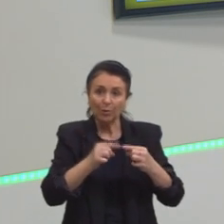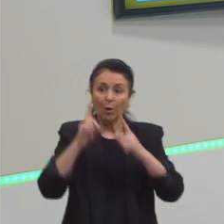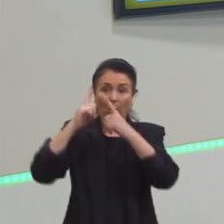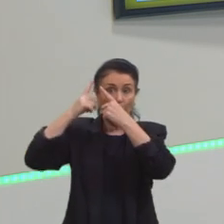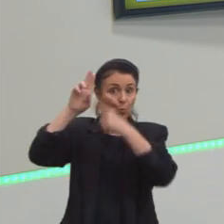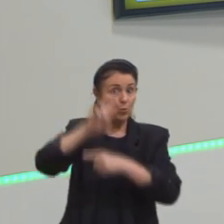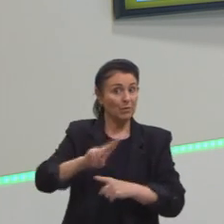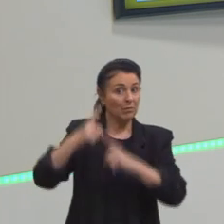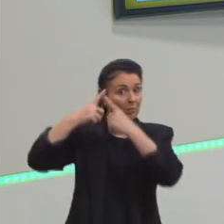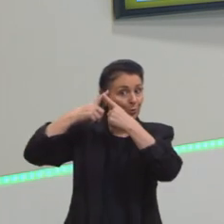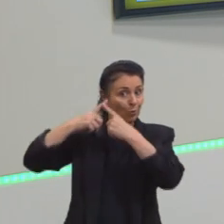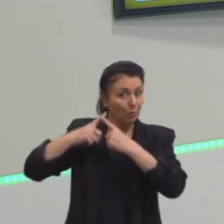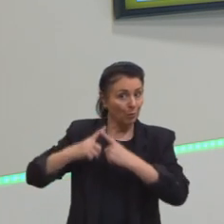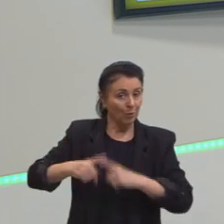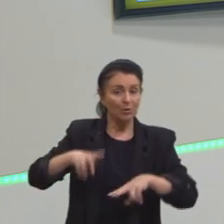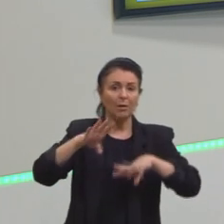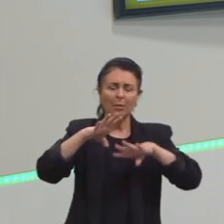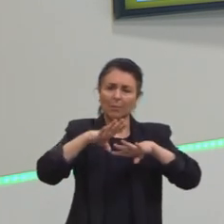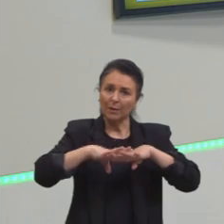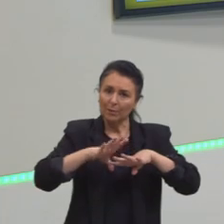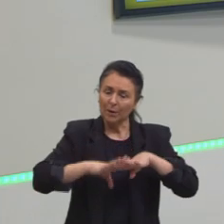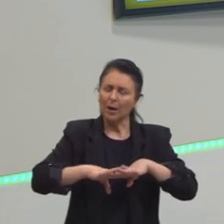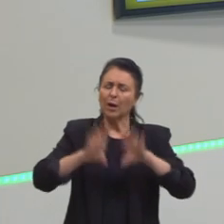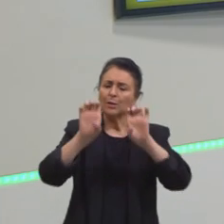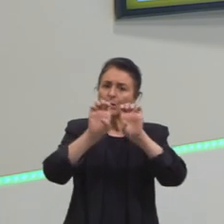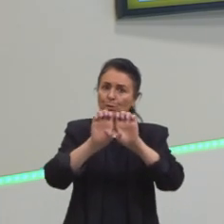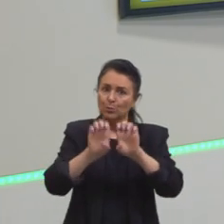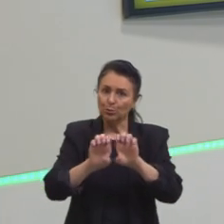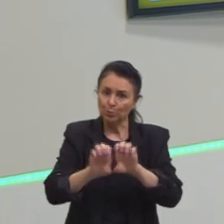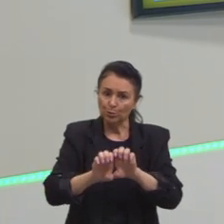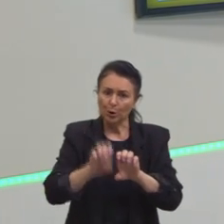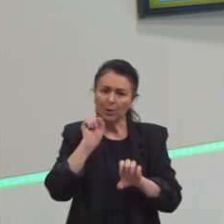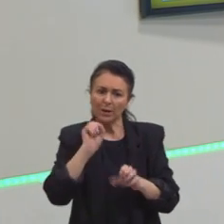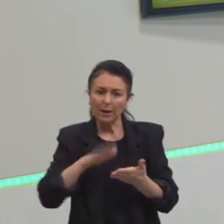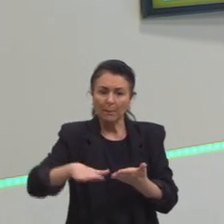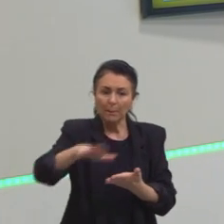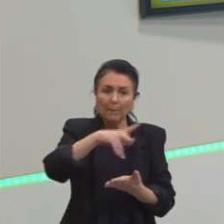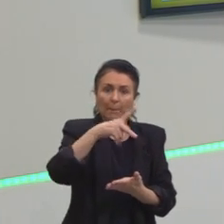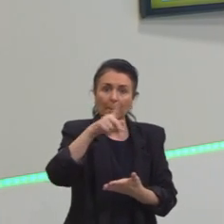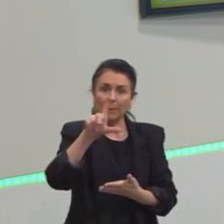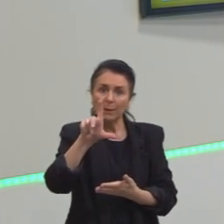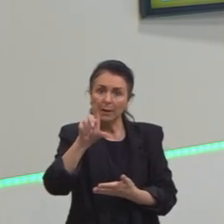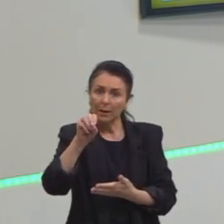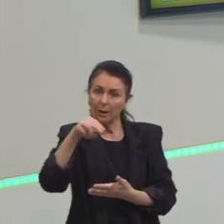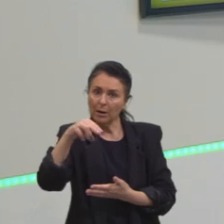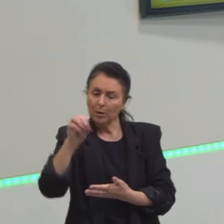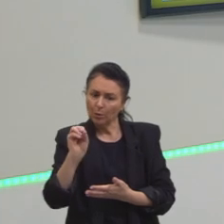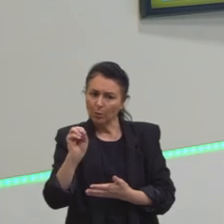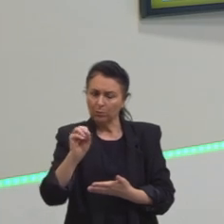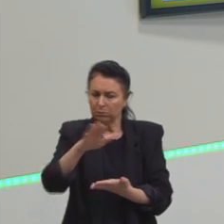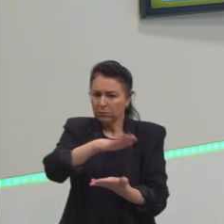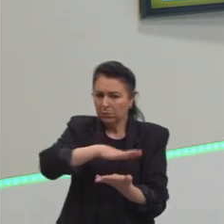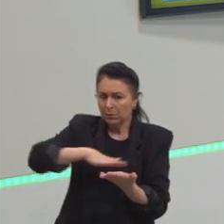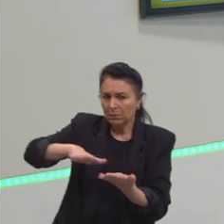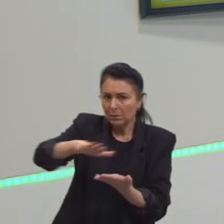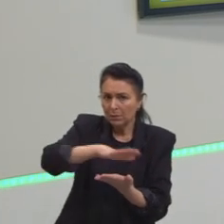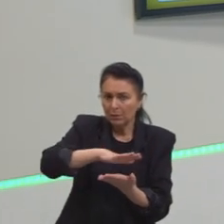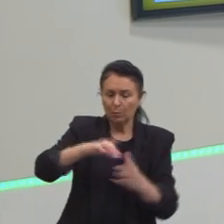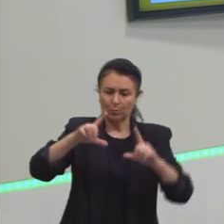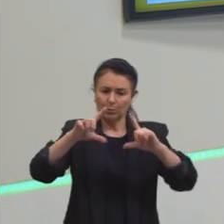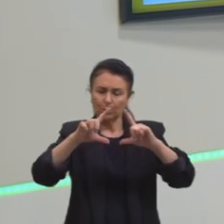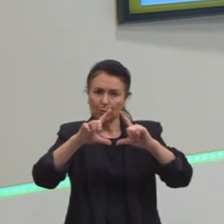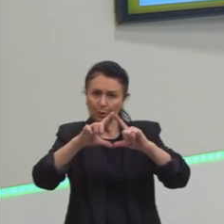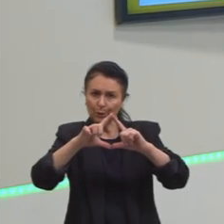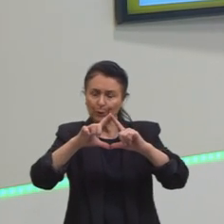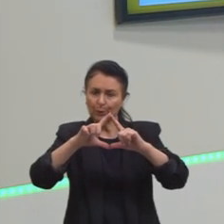matemática estrutural de uma coisa que é plana, de uma coisa que é esfera, de um triângulo, de uma pirâmide,